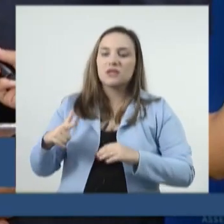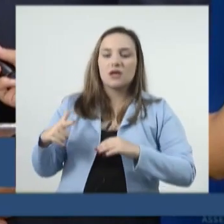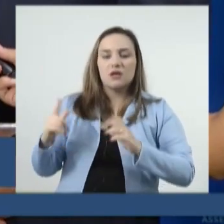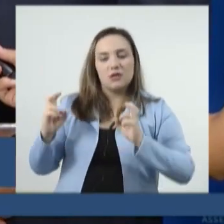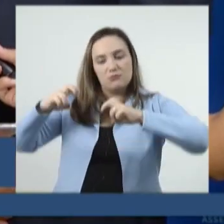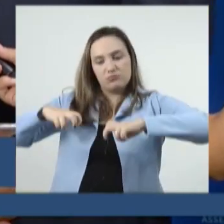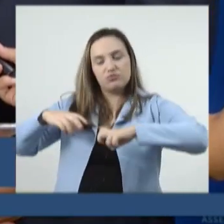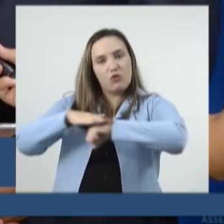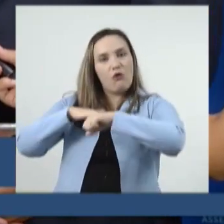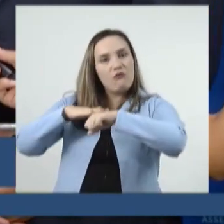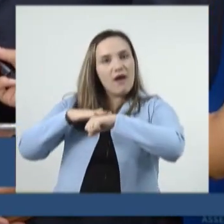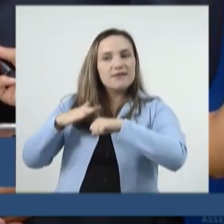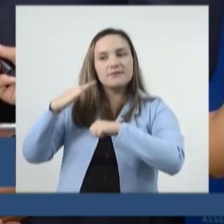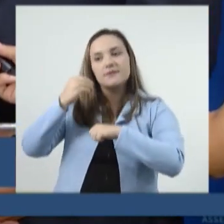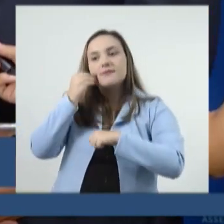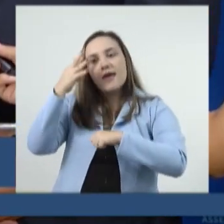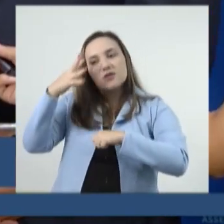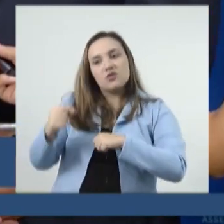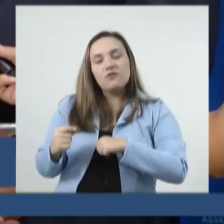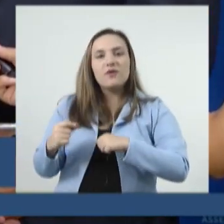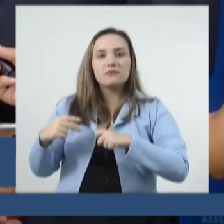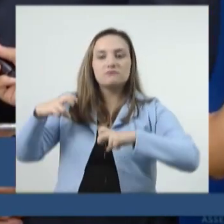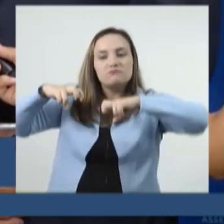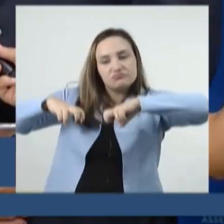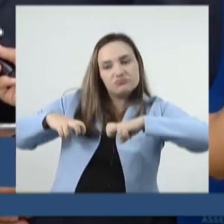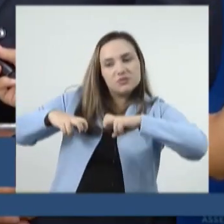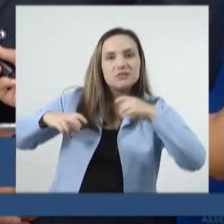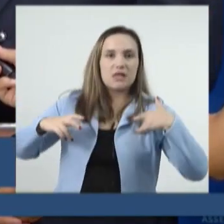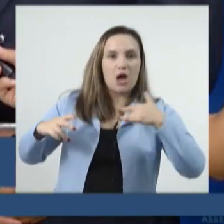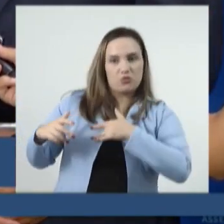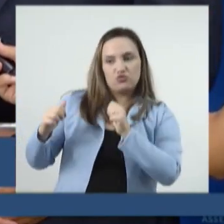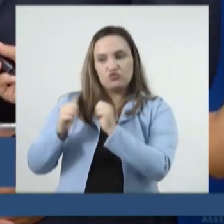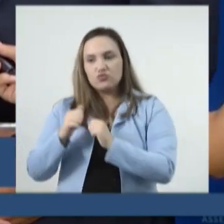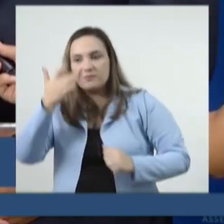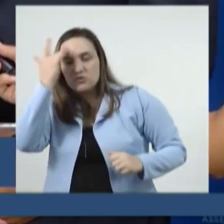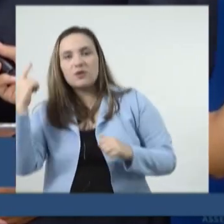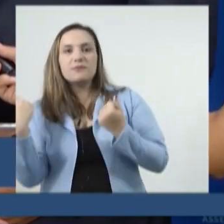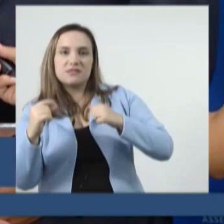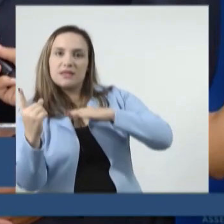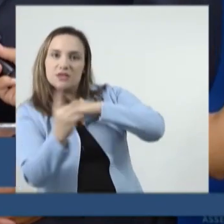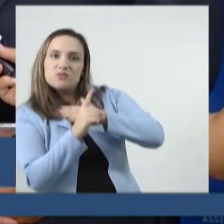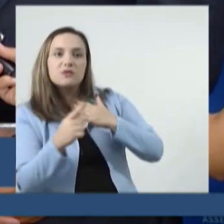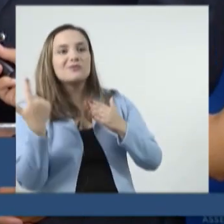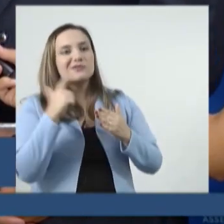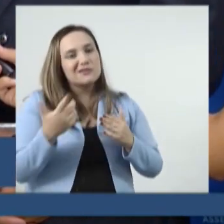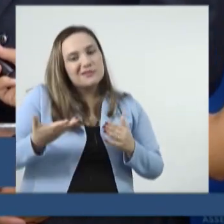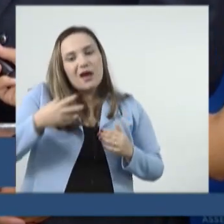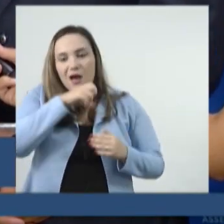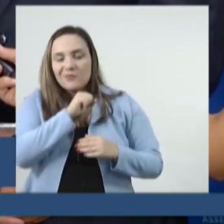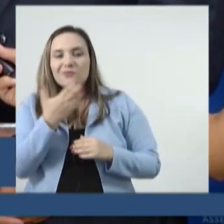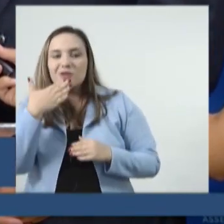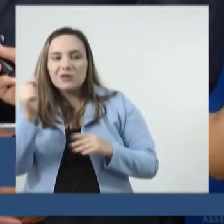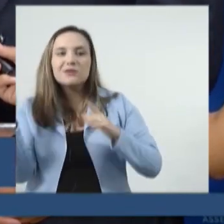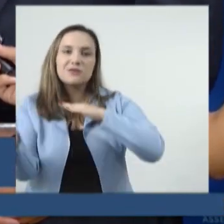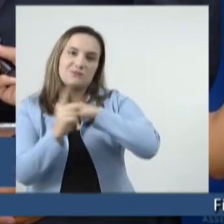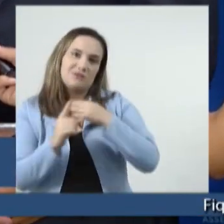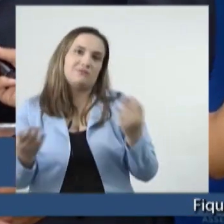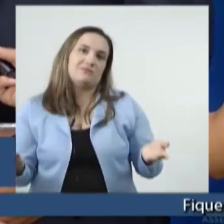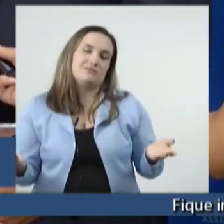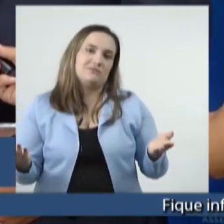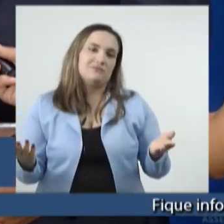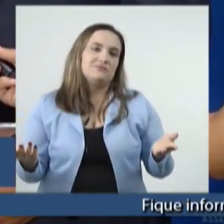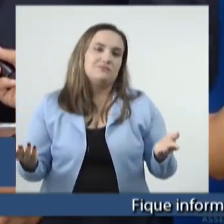públicas, algumas coisas para poder a gente fazer isso ficar mais eficiente, mais dinâmico e é óbvio, as pessoas